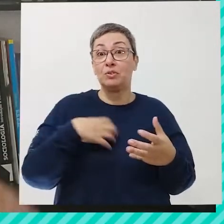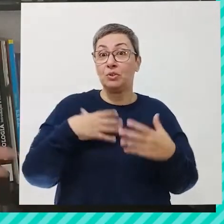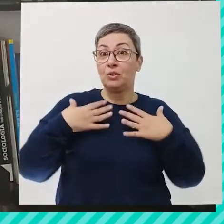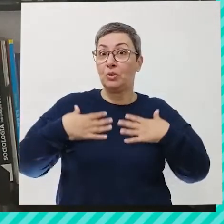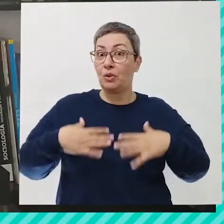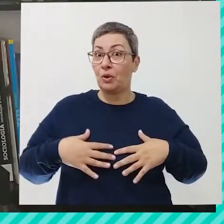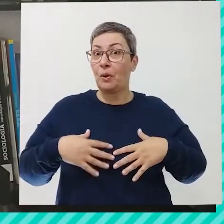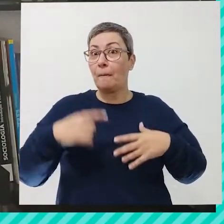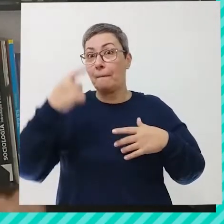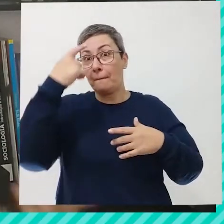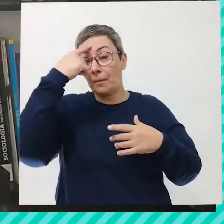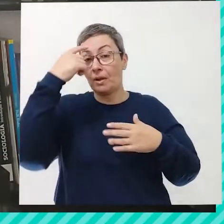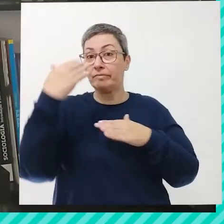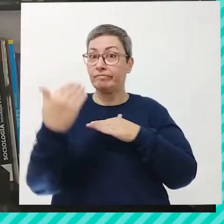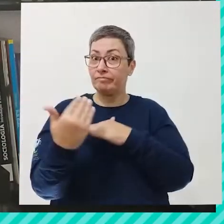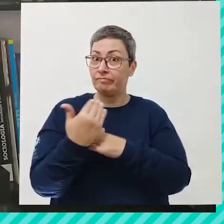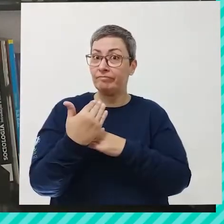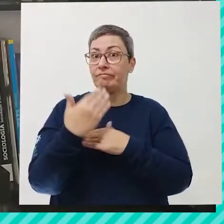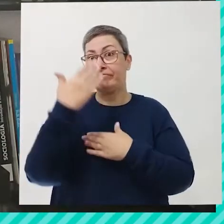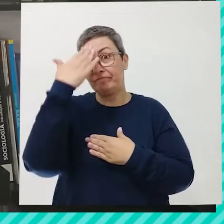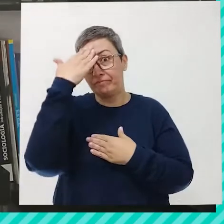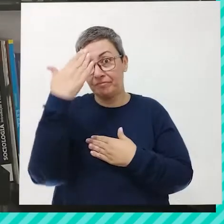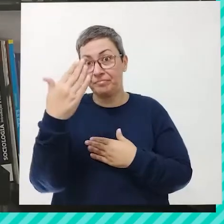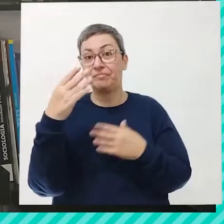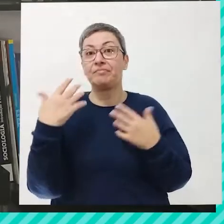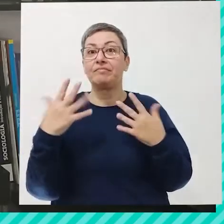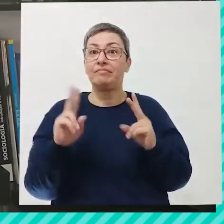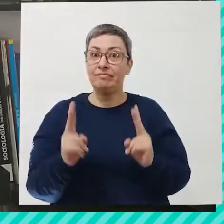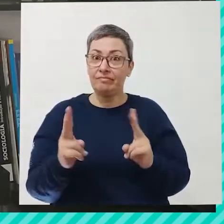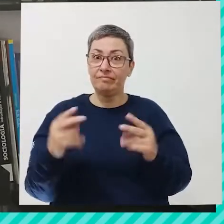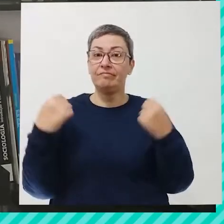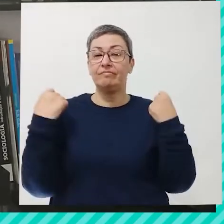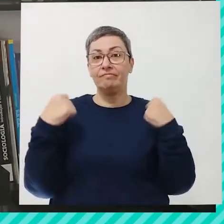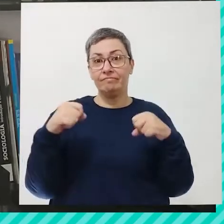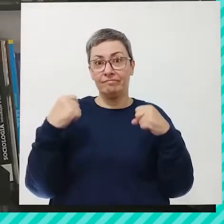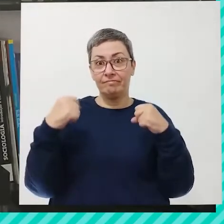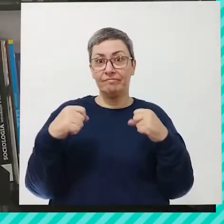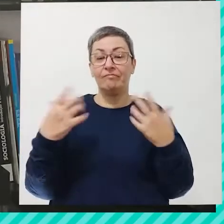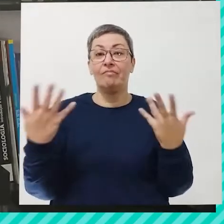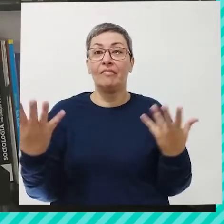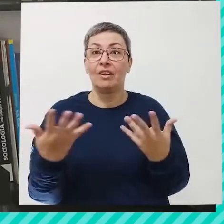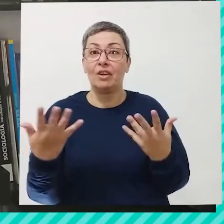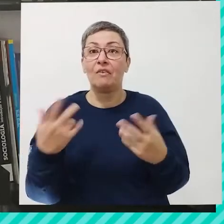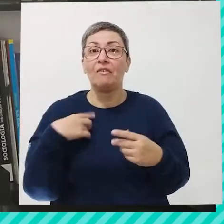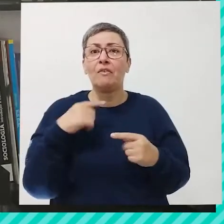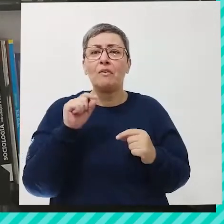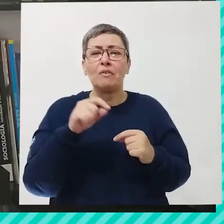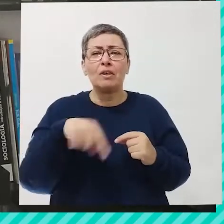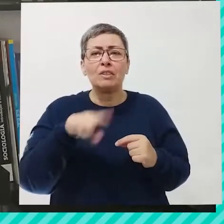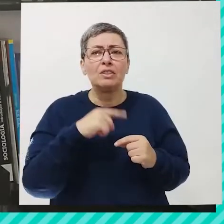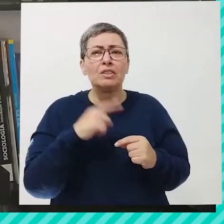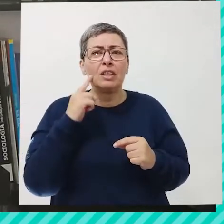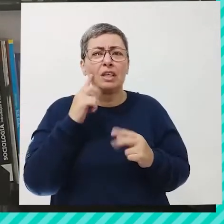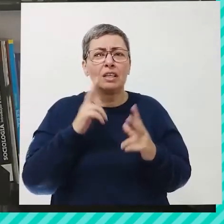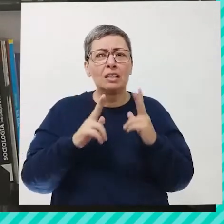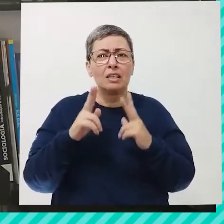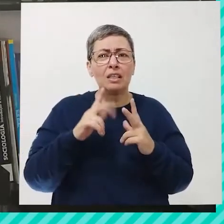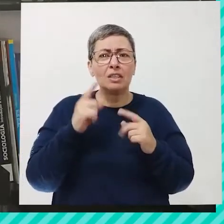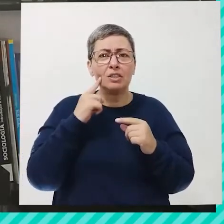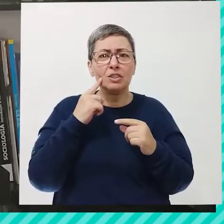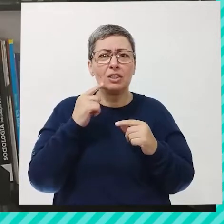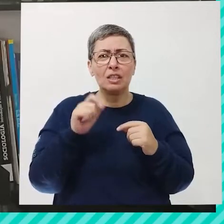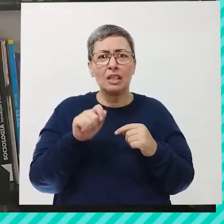corpo e a nossa mente vão agradecer aí, sempre que a gente estiver se exercitando. Agora, vamos lá. Vocês já ouviram falar de